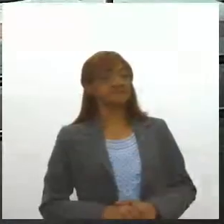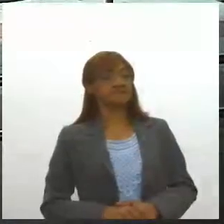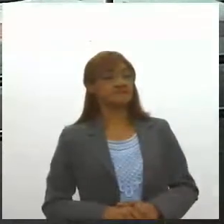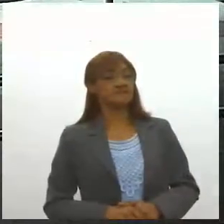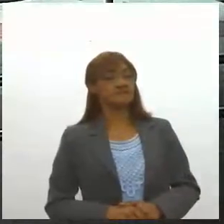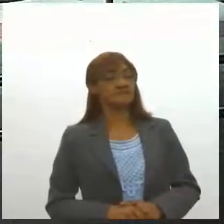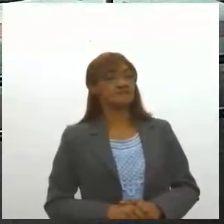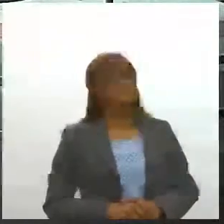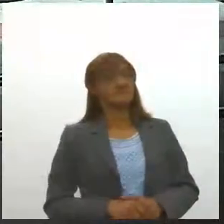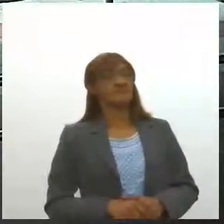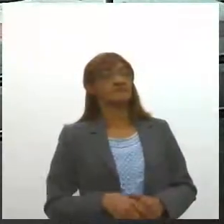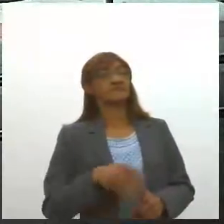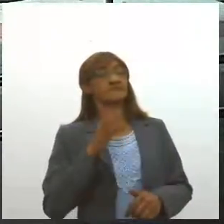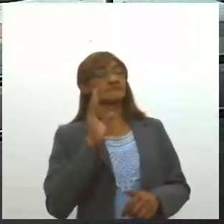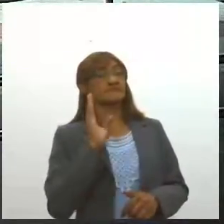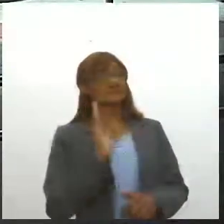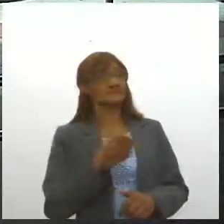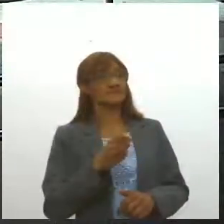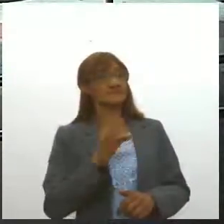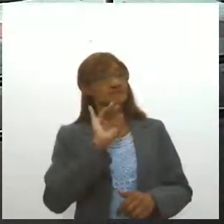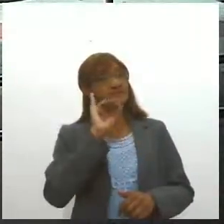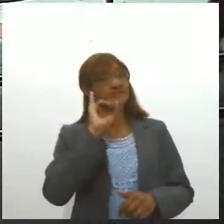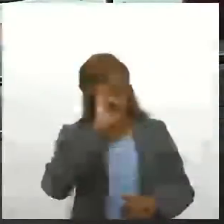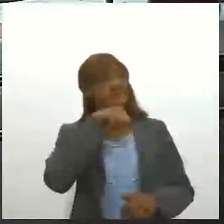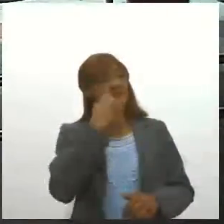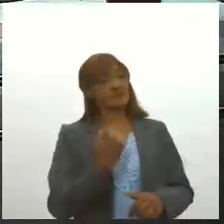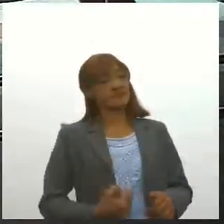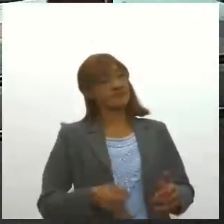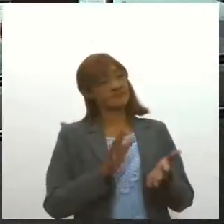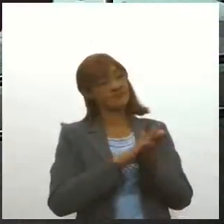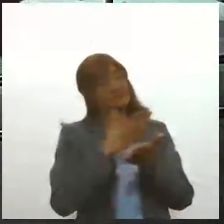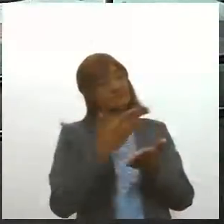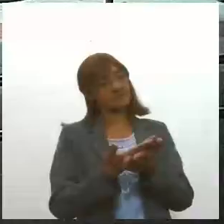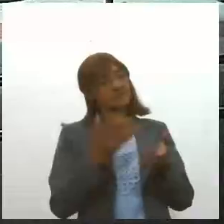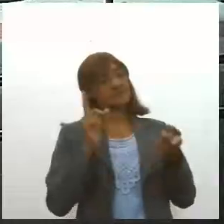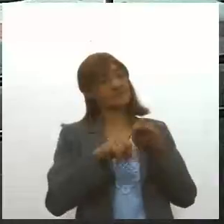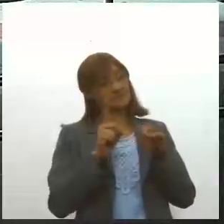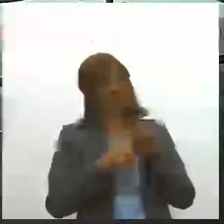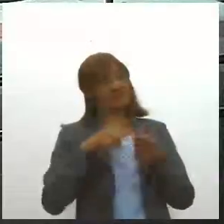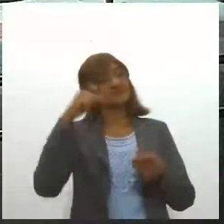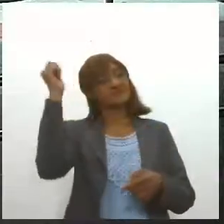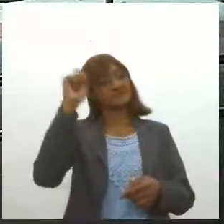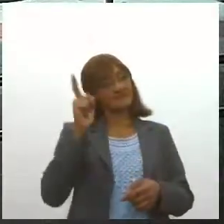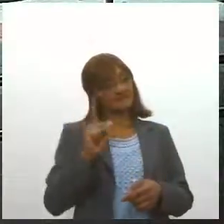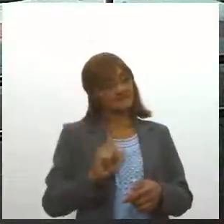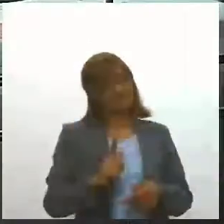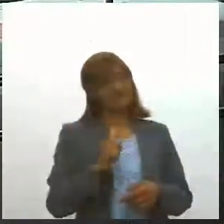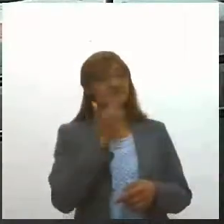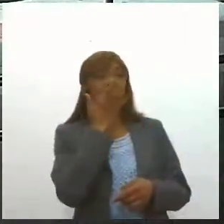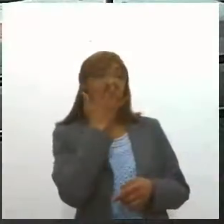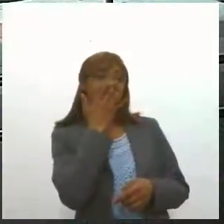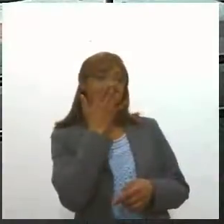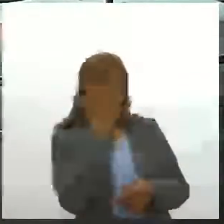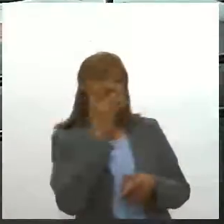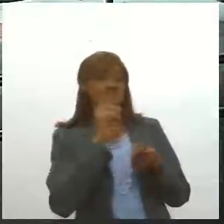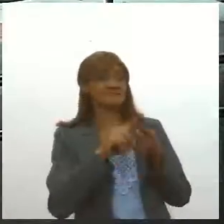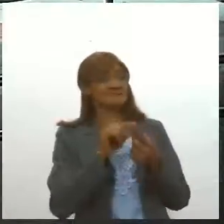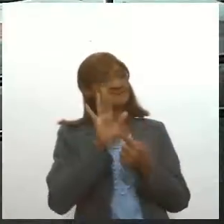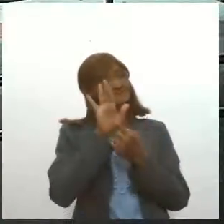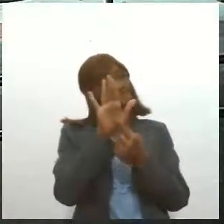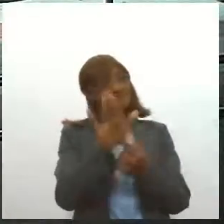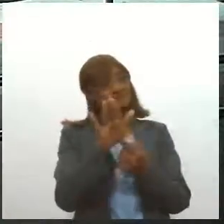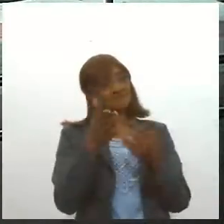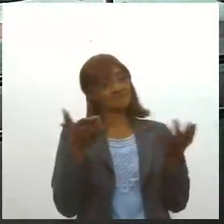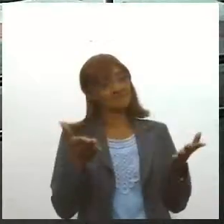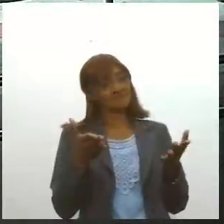Obrigada, Silvia de Oliveira. E olha, a Rosilda, nossa intérprete de Libras, também está com a Azul, aí pelo Novembro Azul. E a